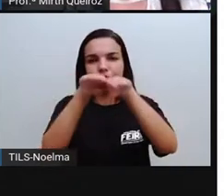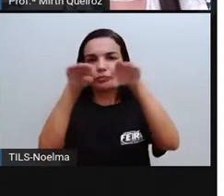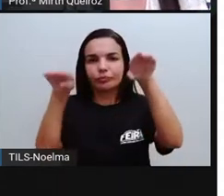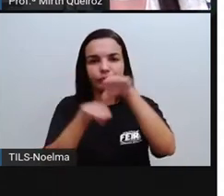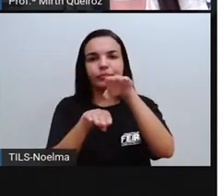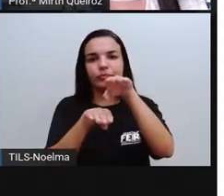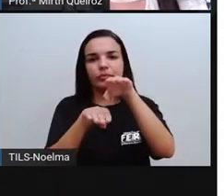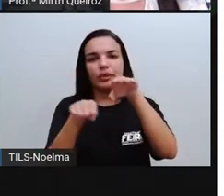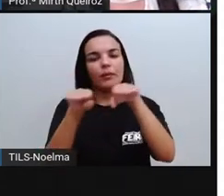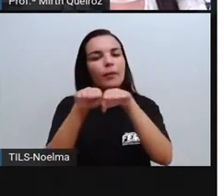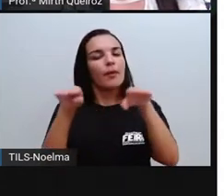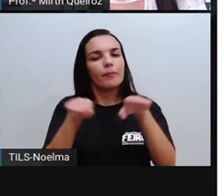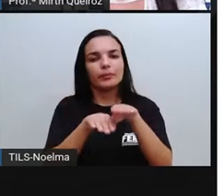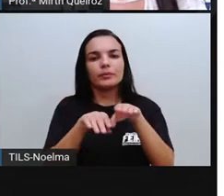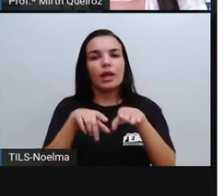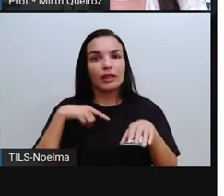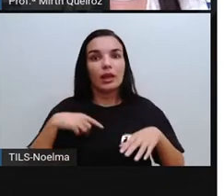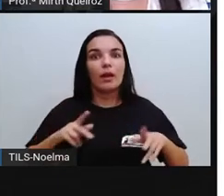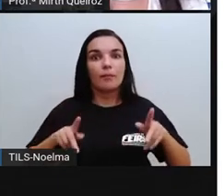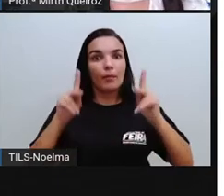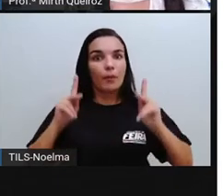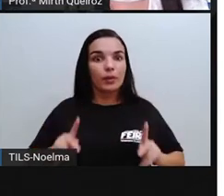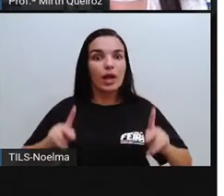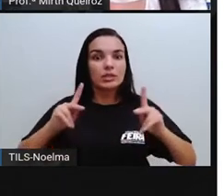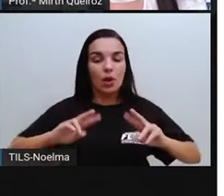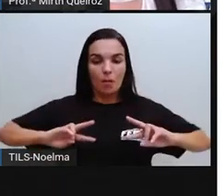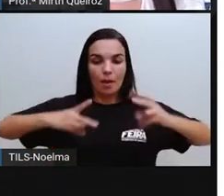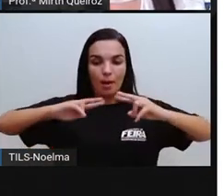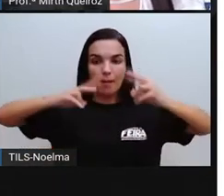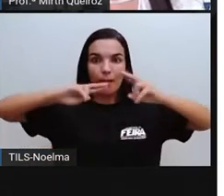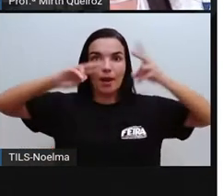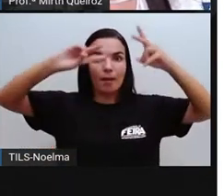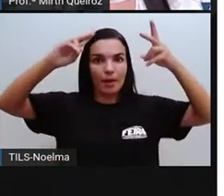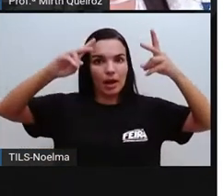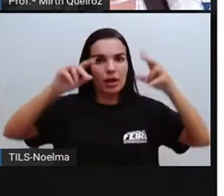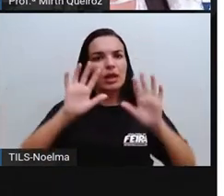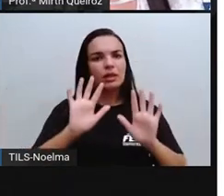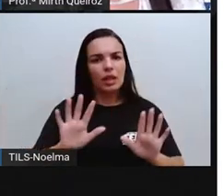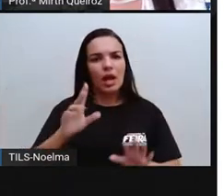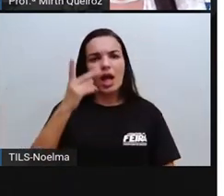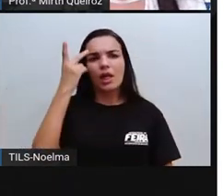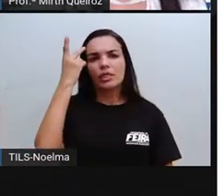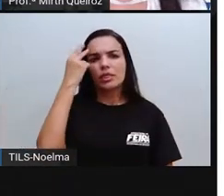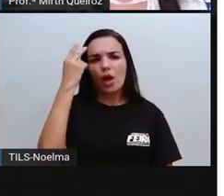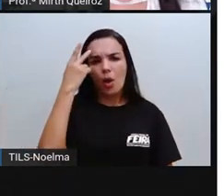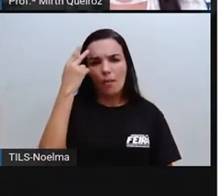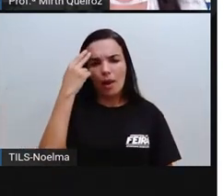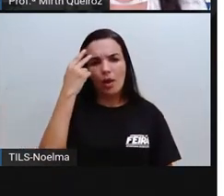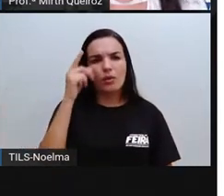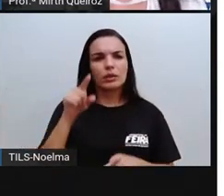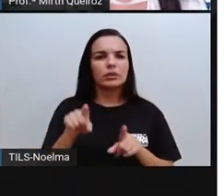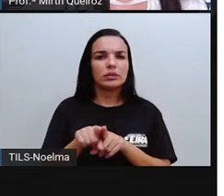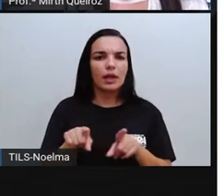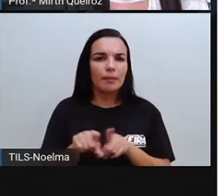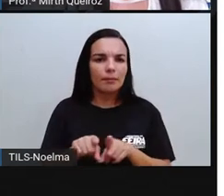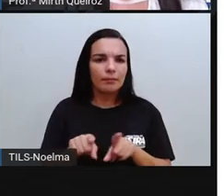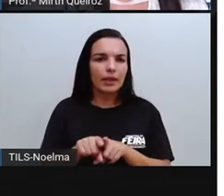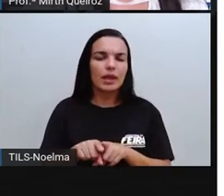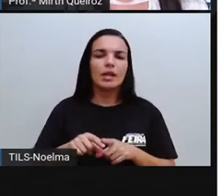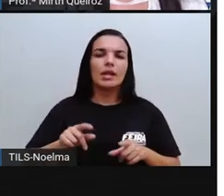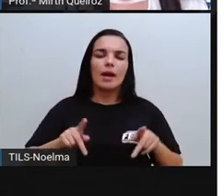cresceu e vem crescendo bastante. É normal que o consumo também tenha aumentado, uma vez que a população tenha também